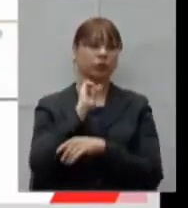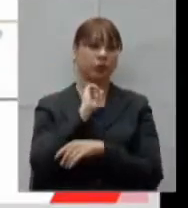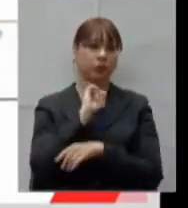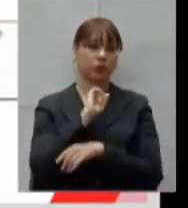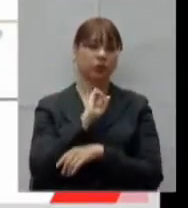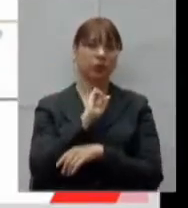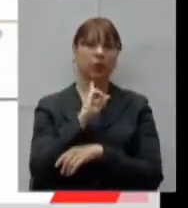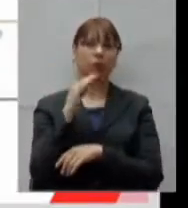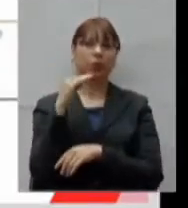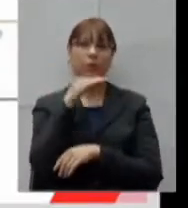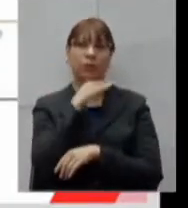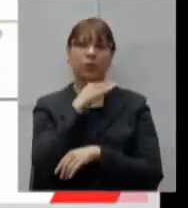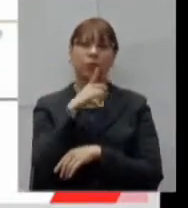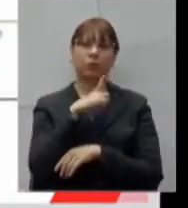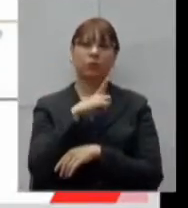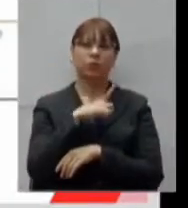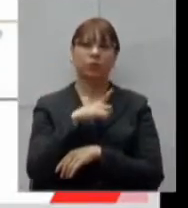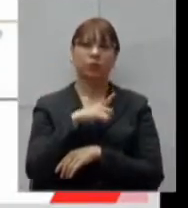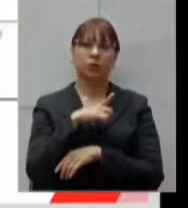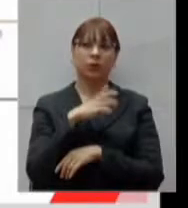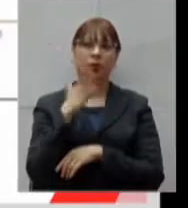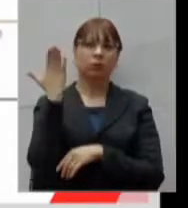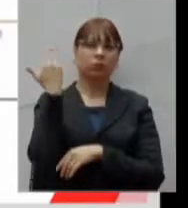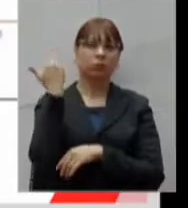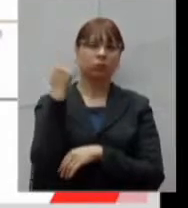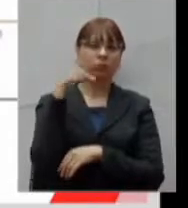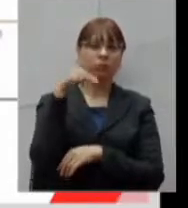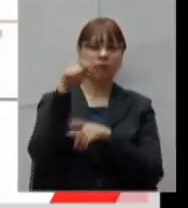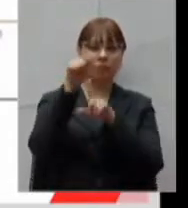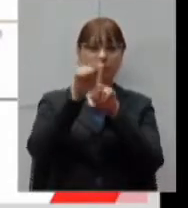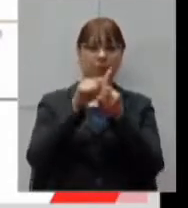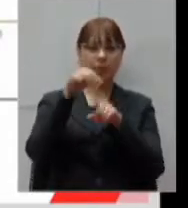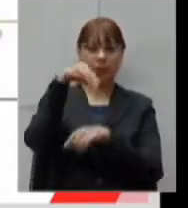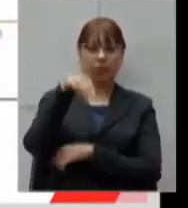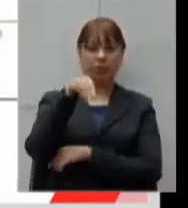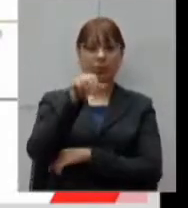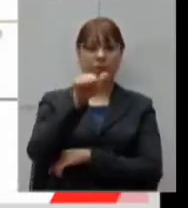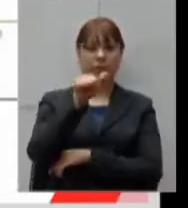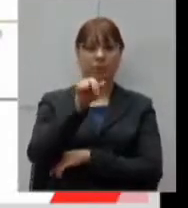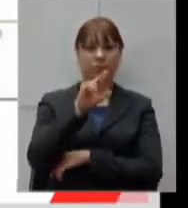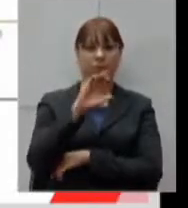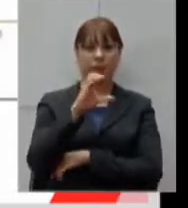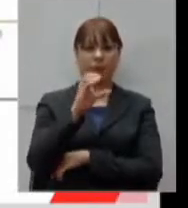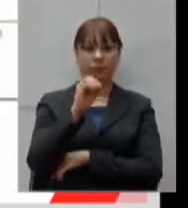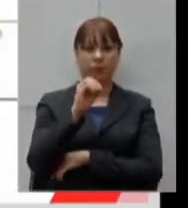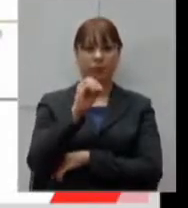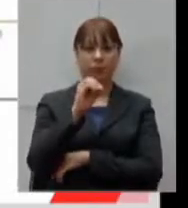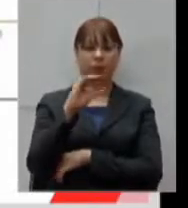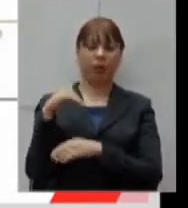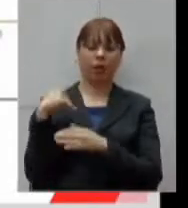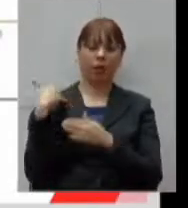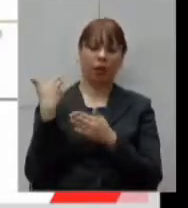desde março até a última semana,